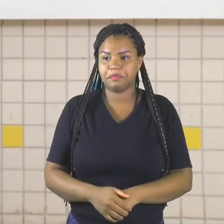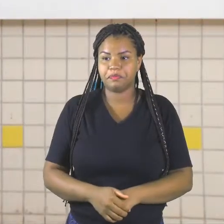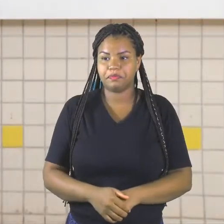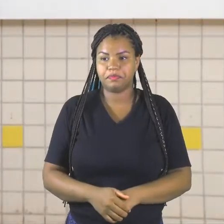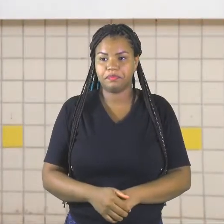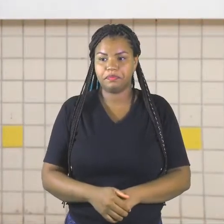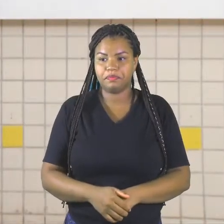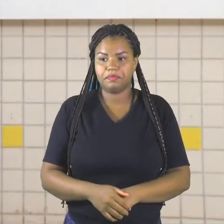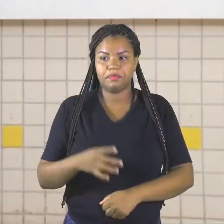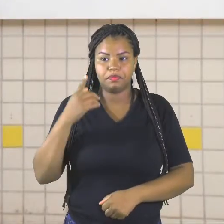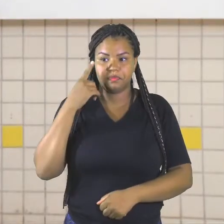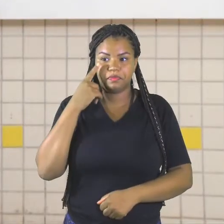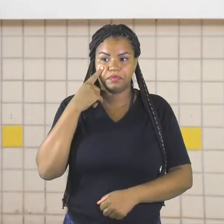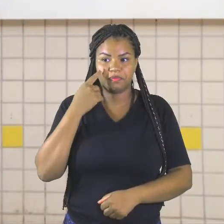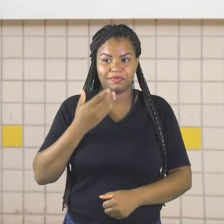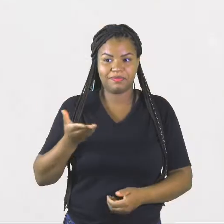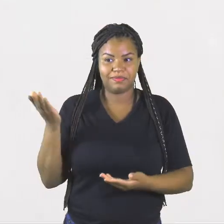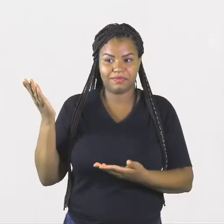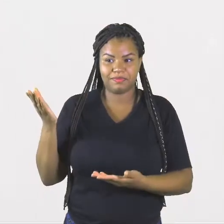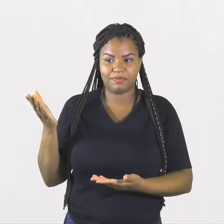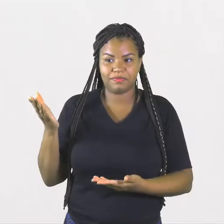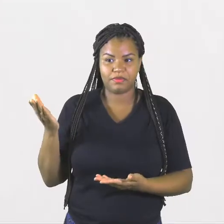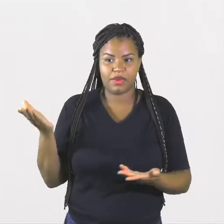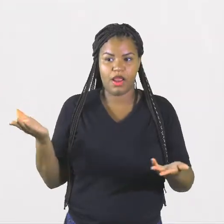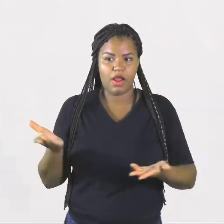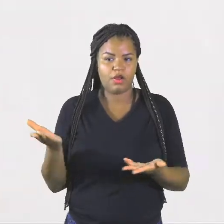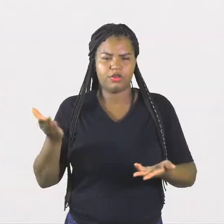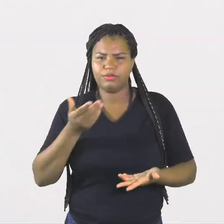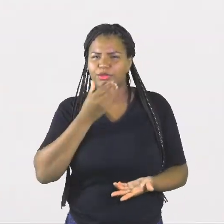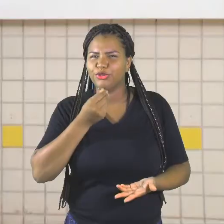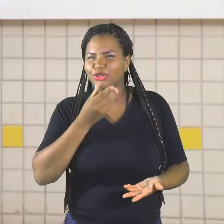Vamos ver esse. Agora é pros meninos.